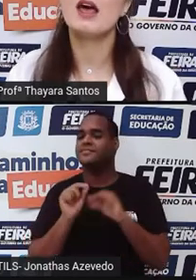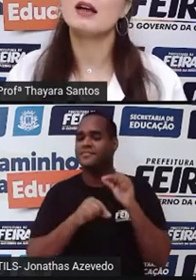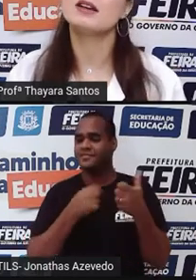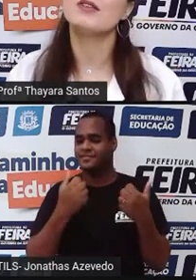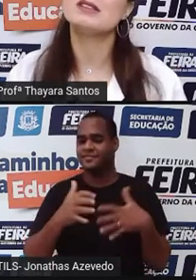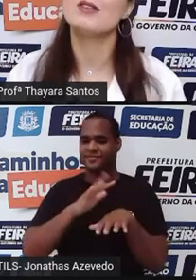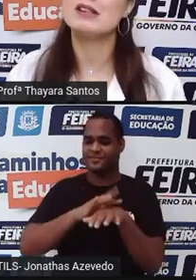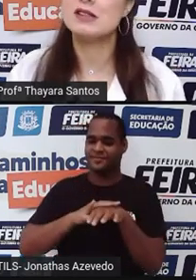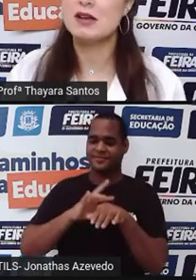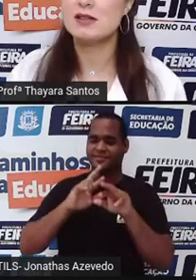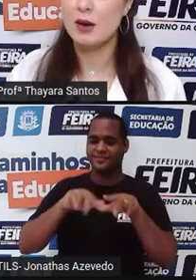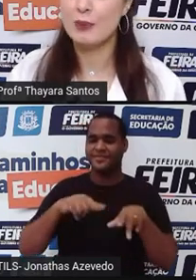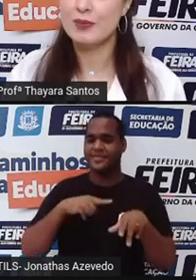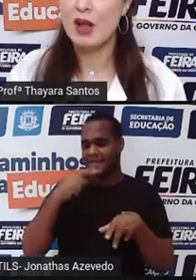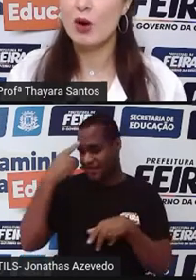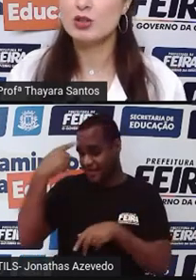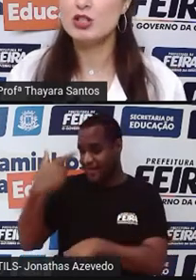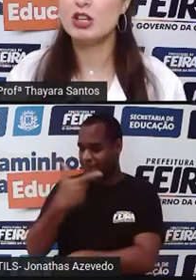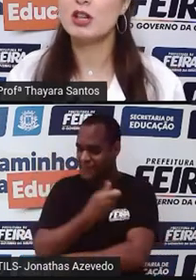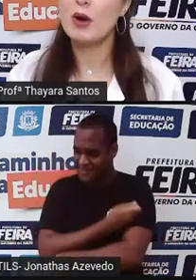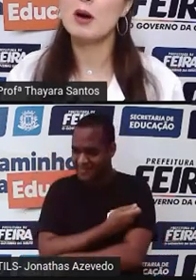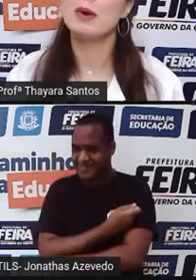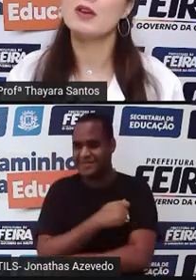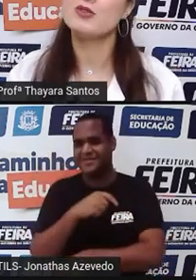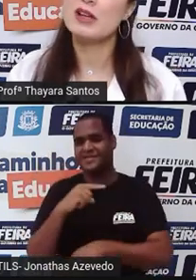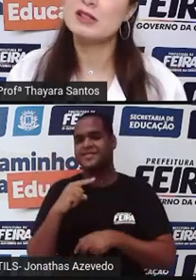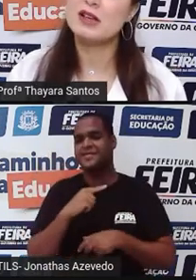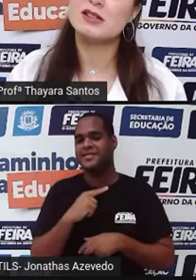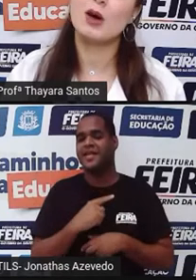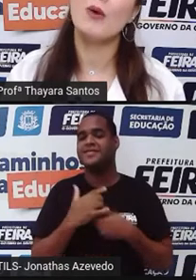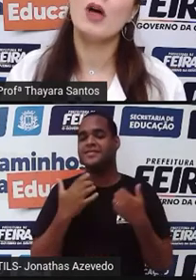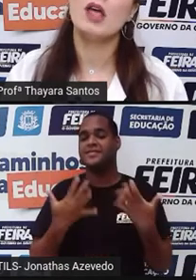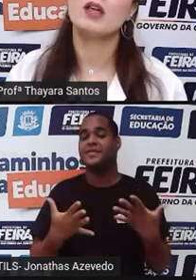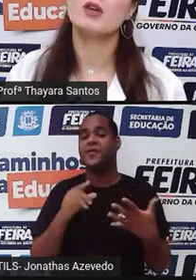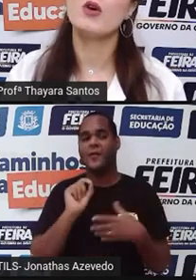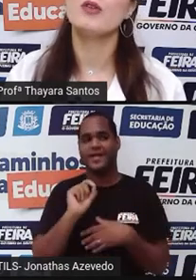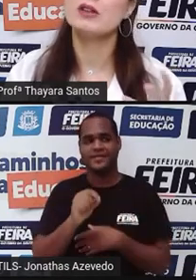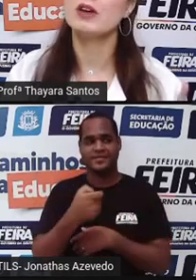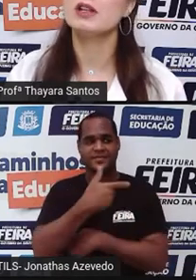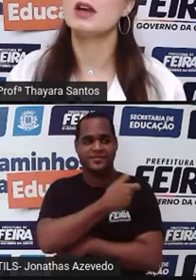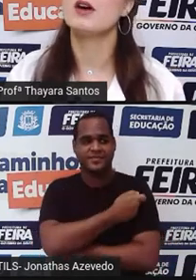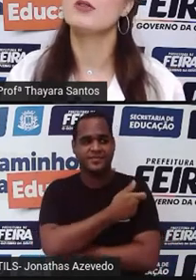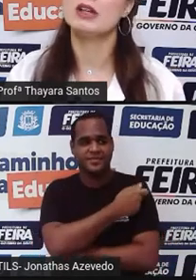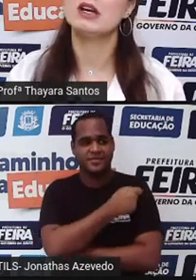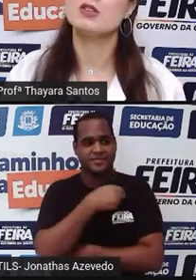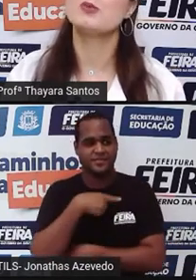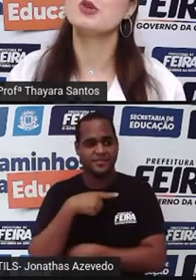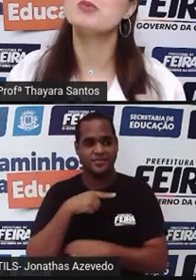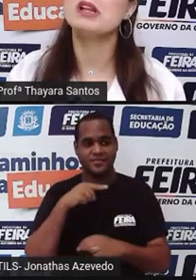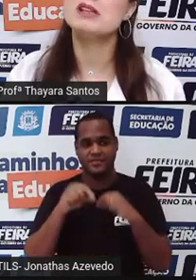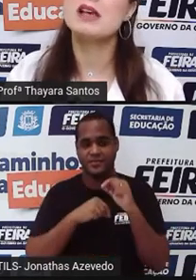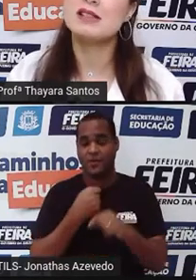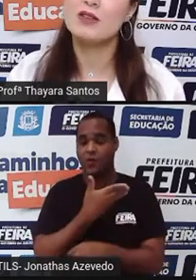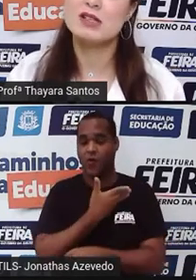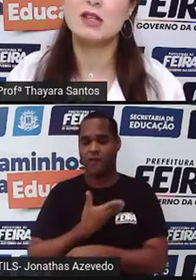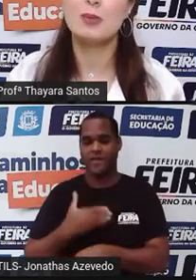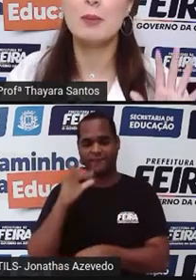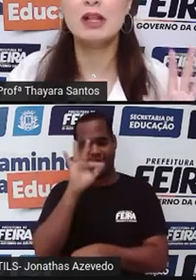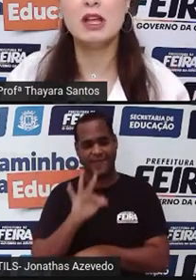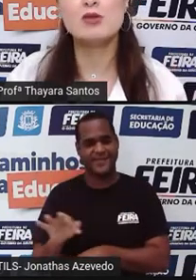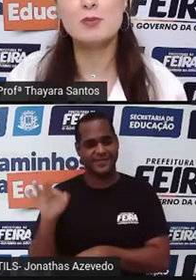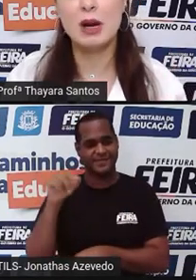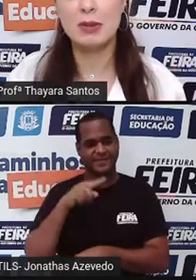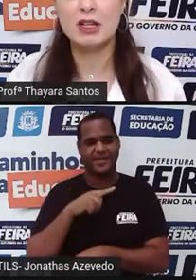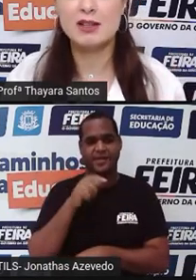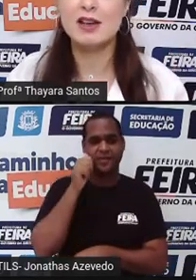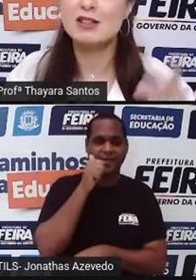É através da vacinação. Hoje em dia tem uma campanha de vacinação em que o governo federal disponibiliza essa vacina para